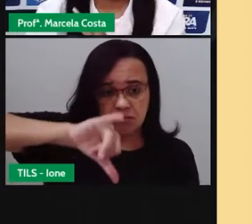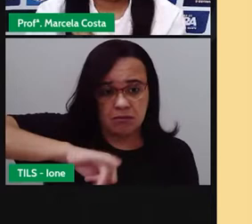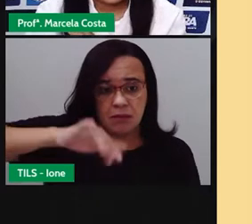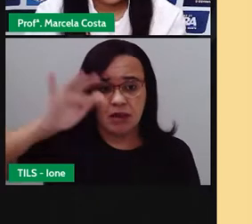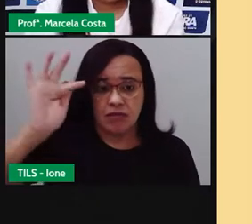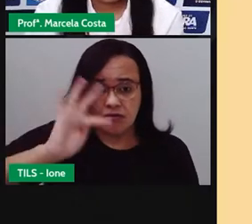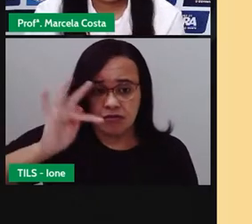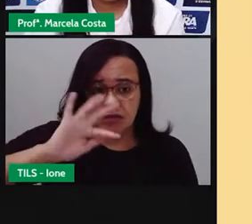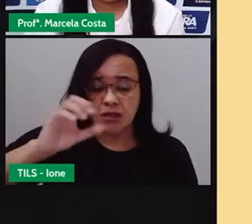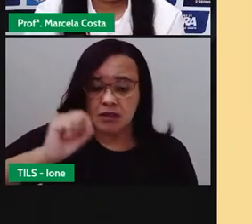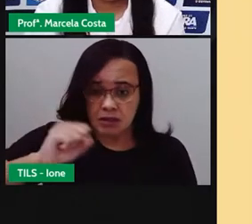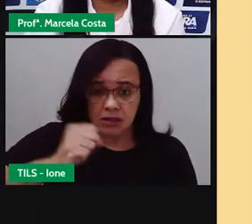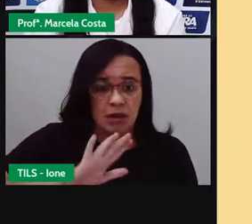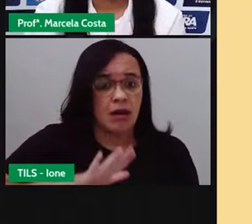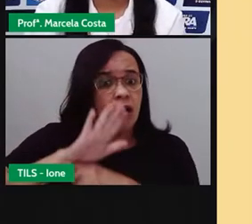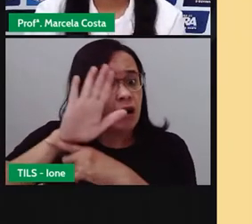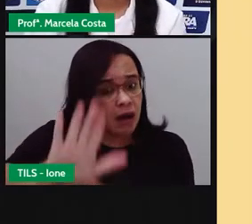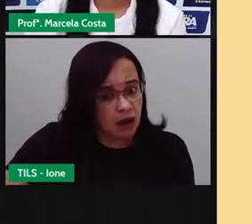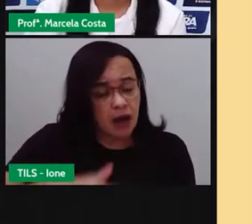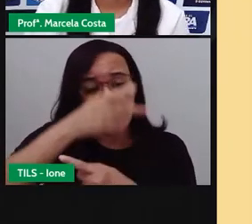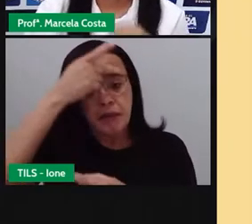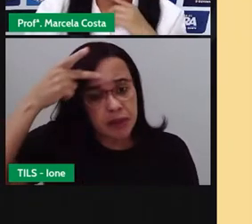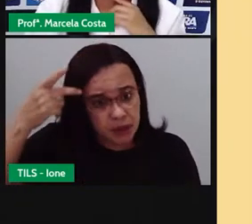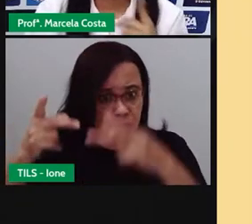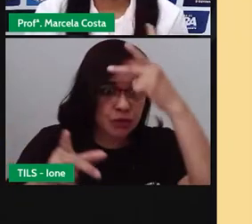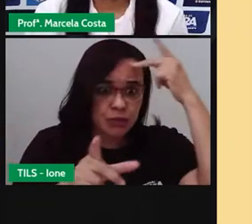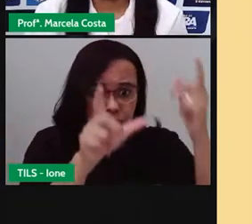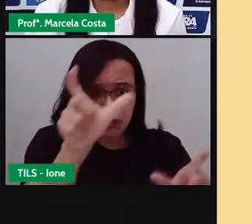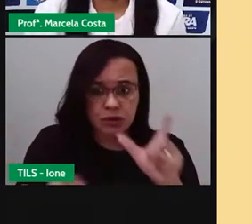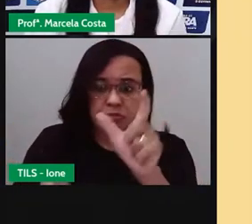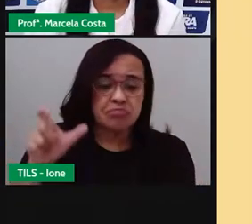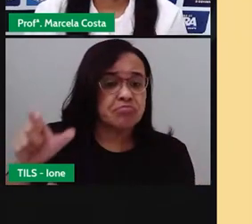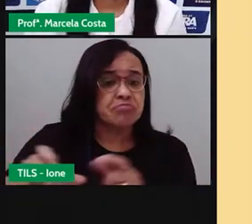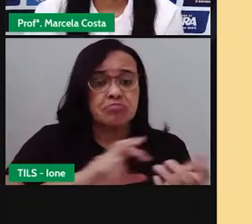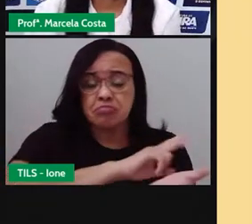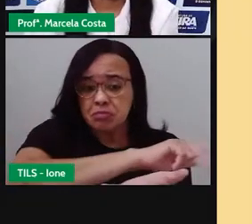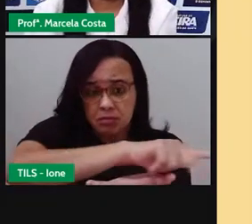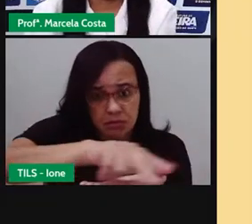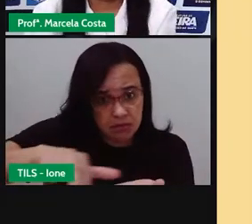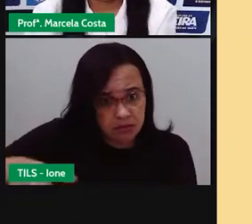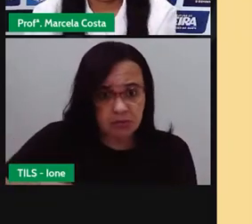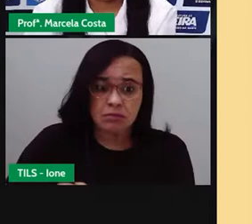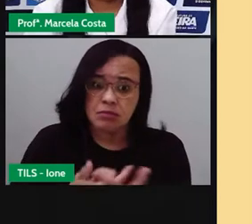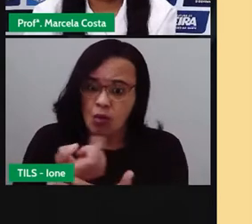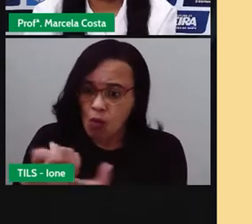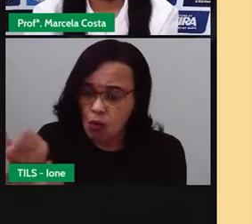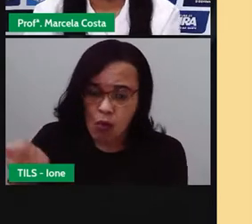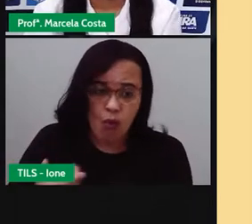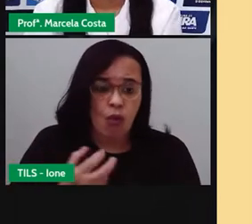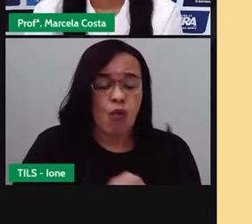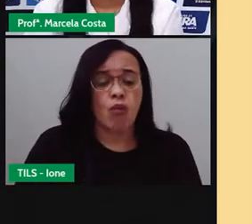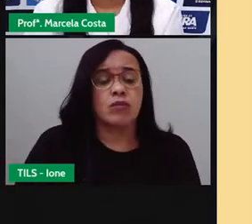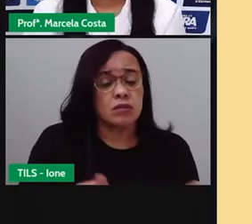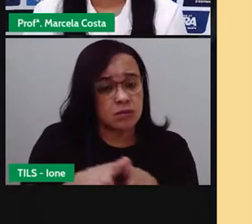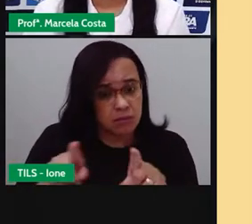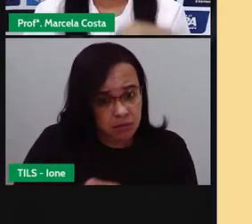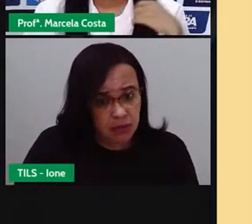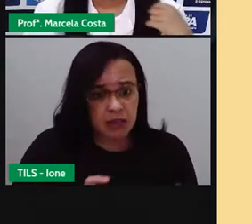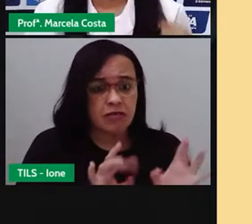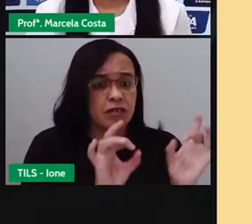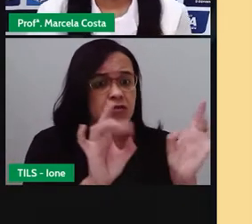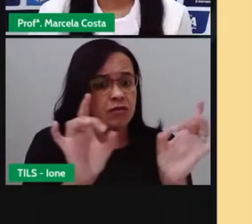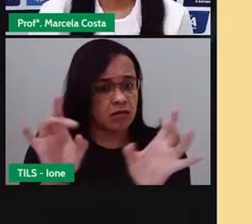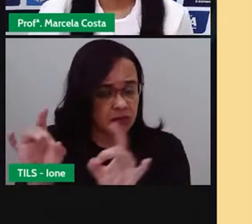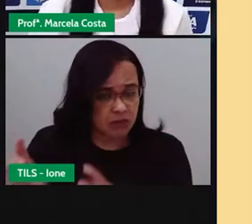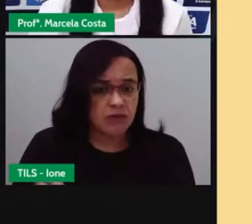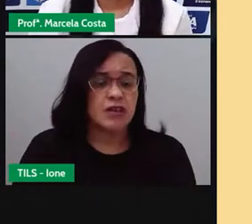médios e grandes comerciantes e movimentam um grande volume de negócios no setor. O negócio